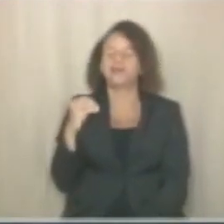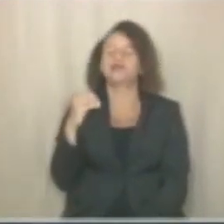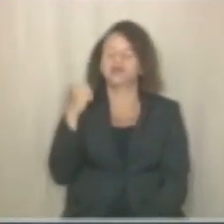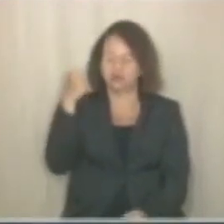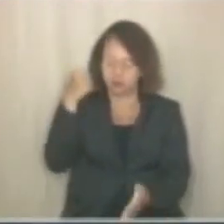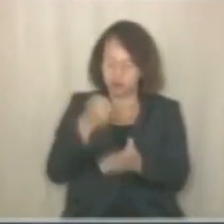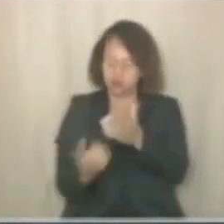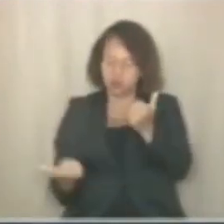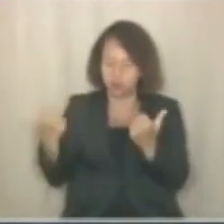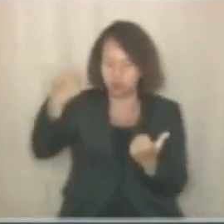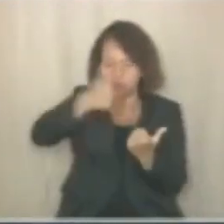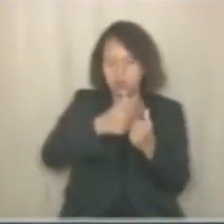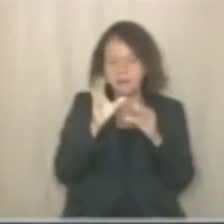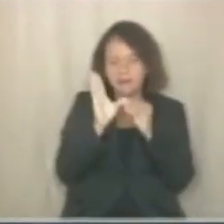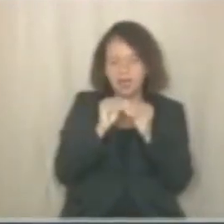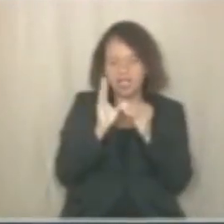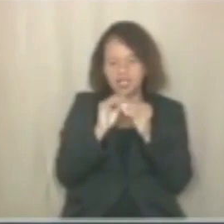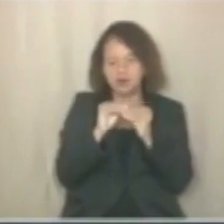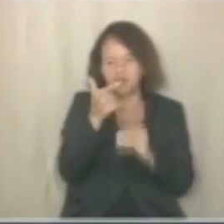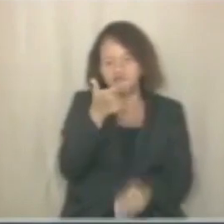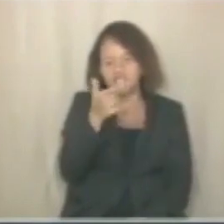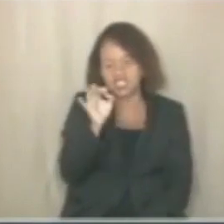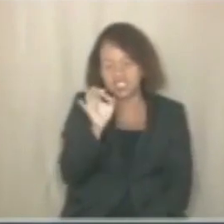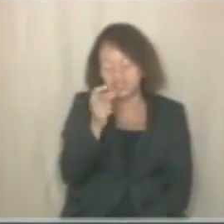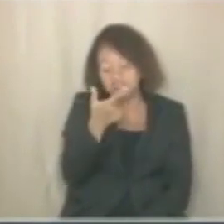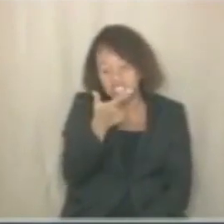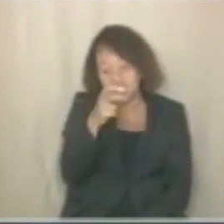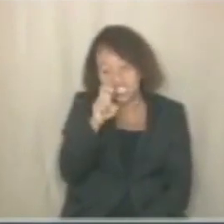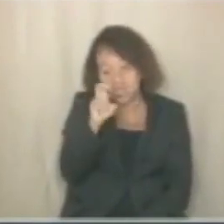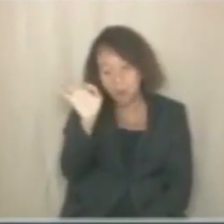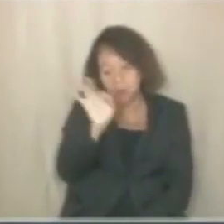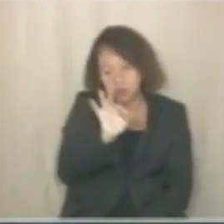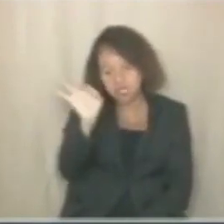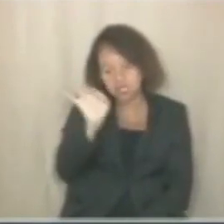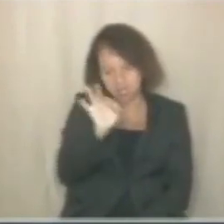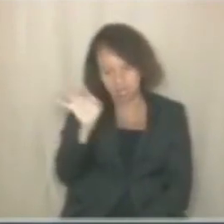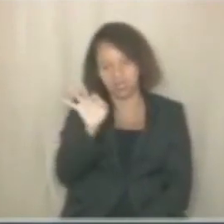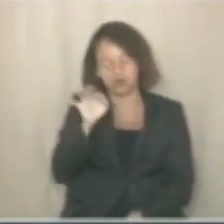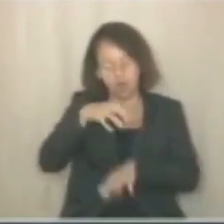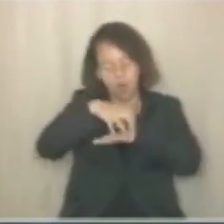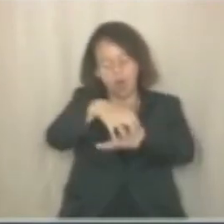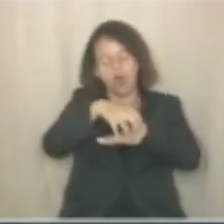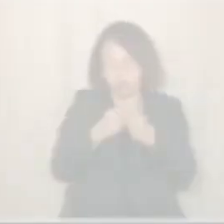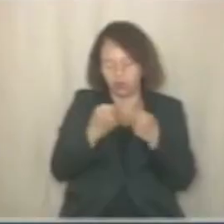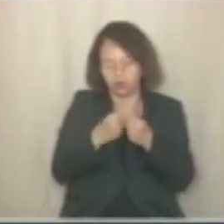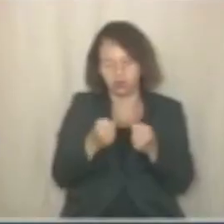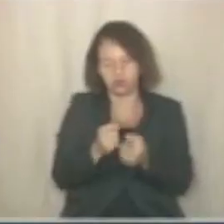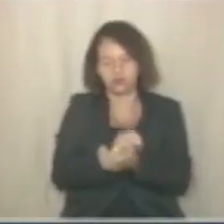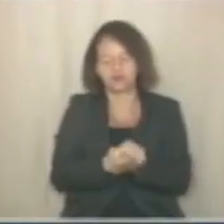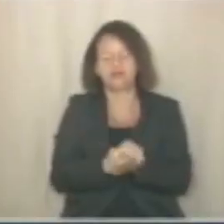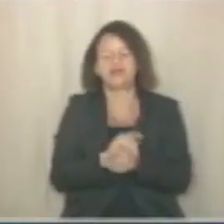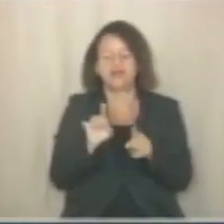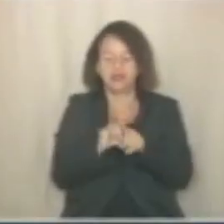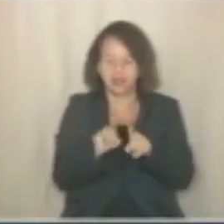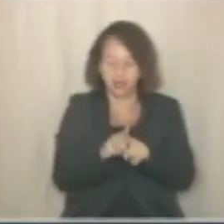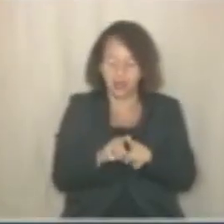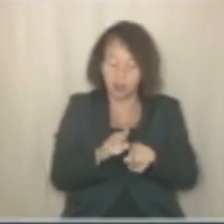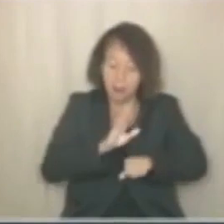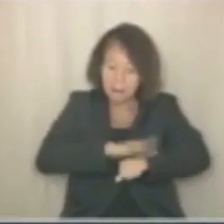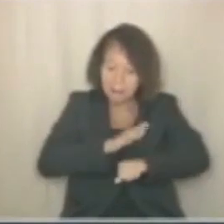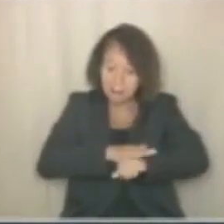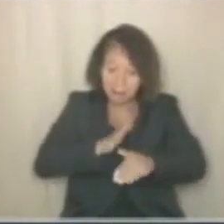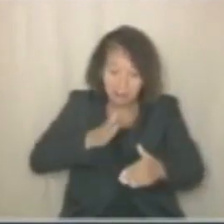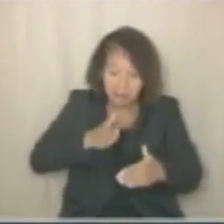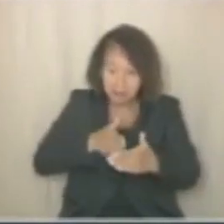ser substituídos no mínimo 25% da frota de ônibus. De modo que, no prazo